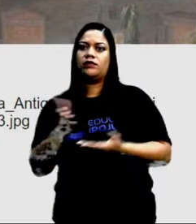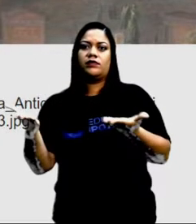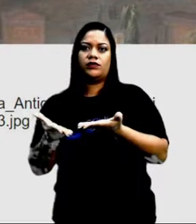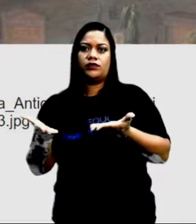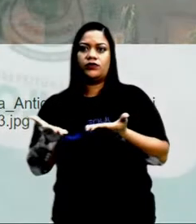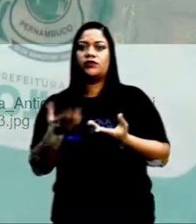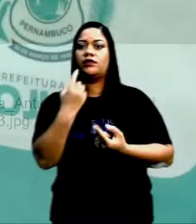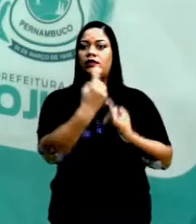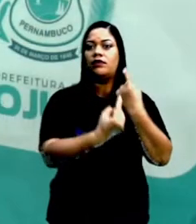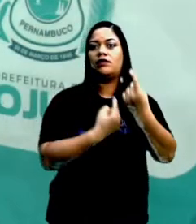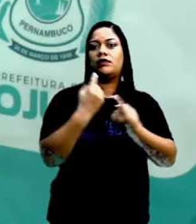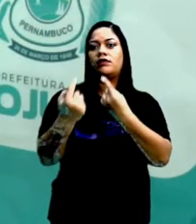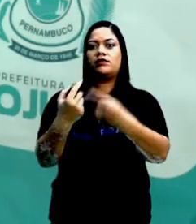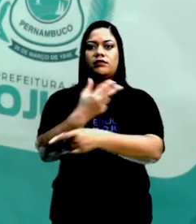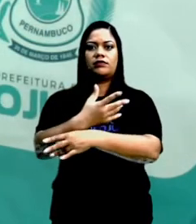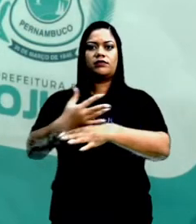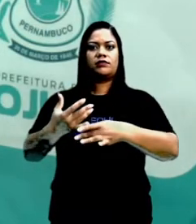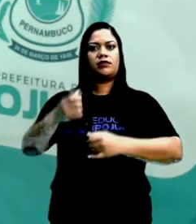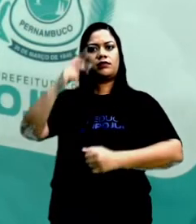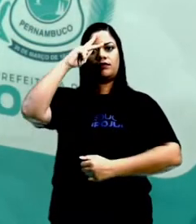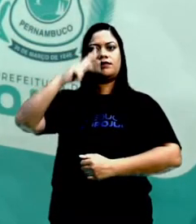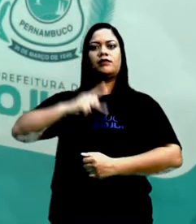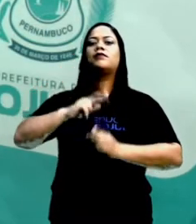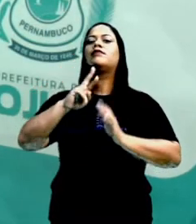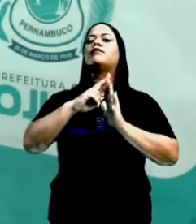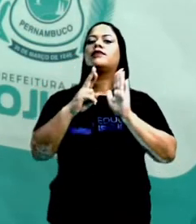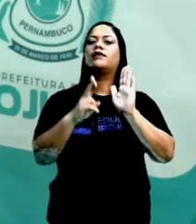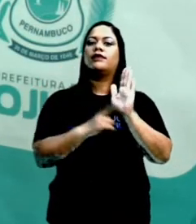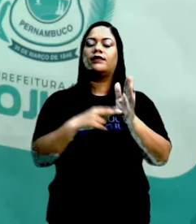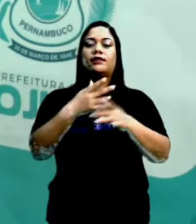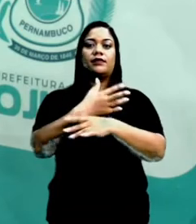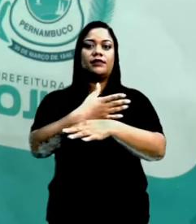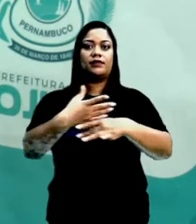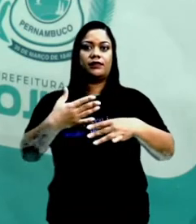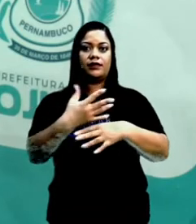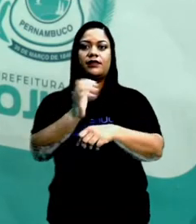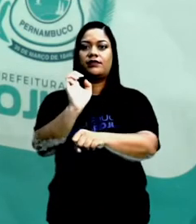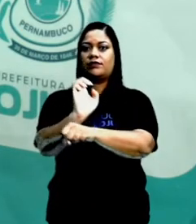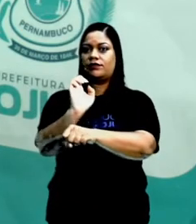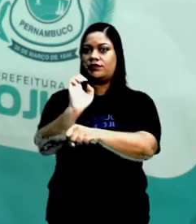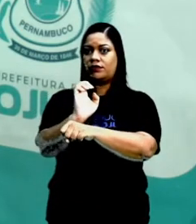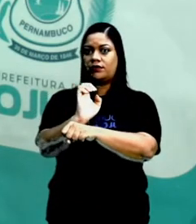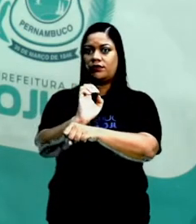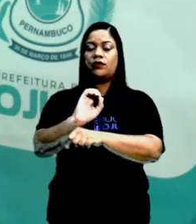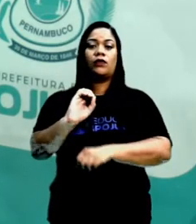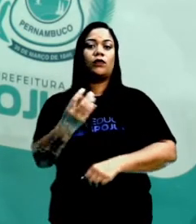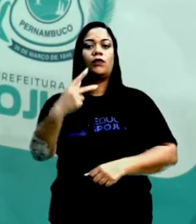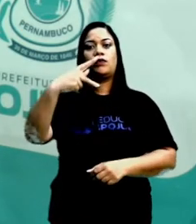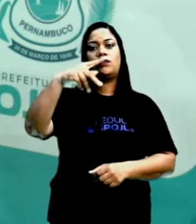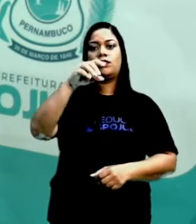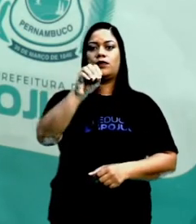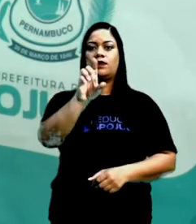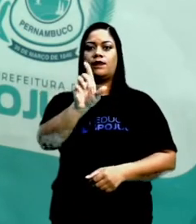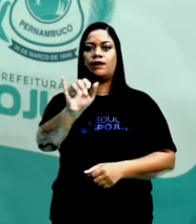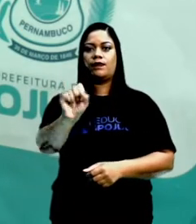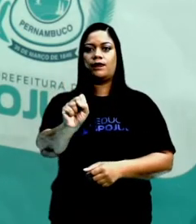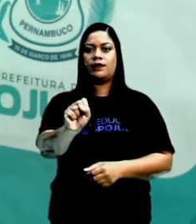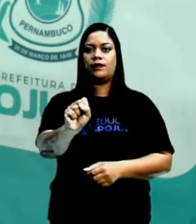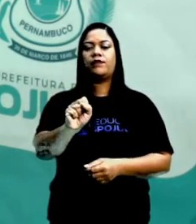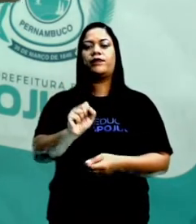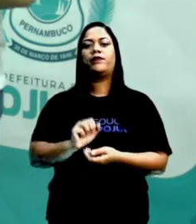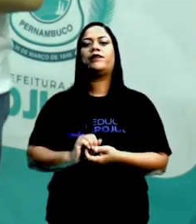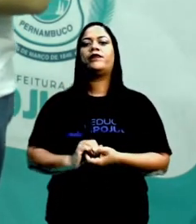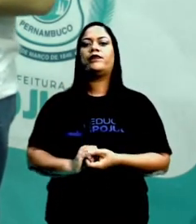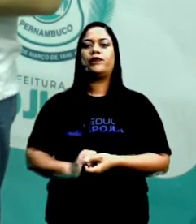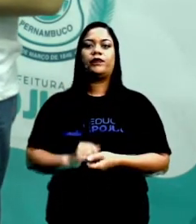cidade, ela tinha a sua autonomia. Isso era chamado de cidade-estado ou Apólis, tá certo? No caso